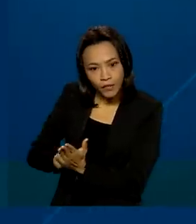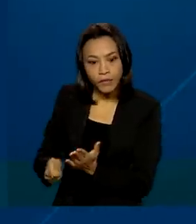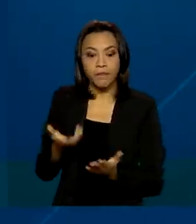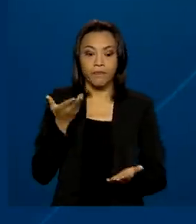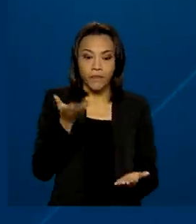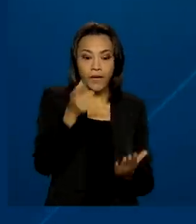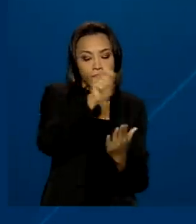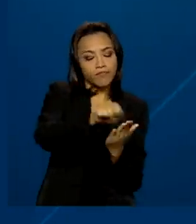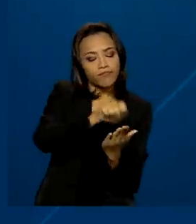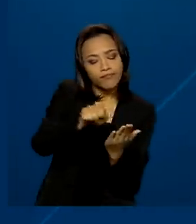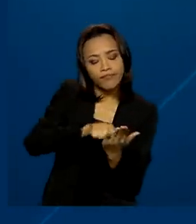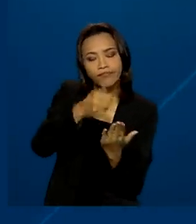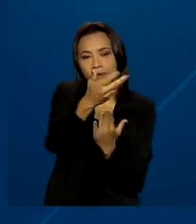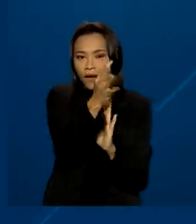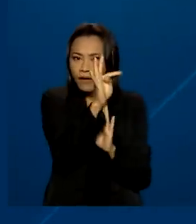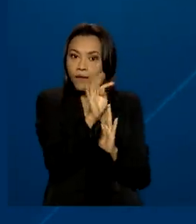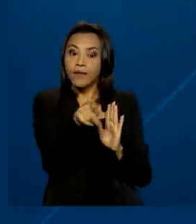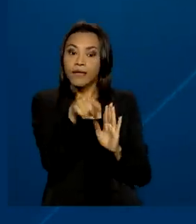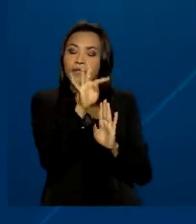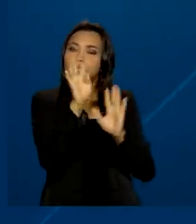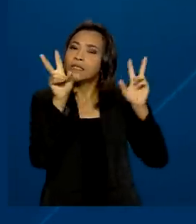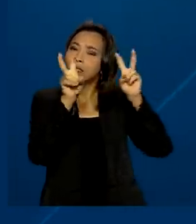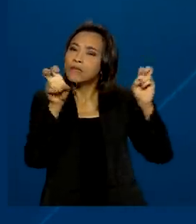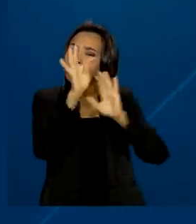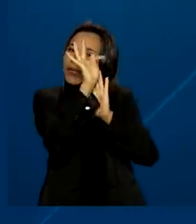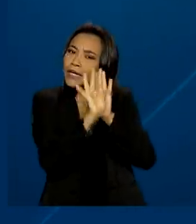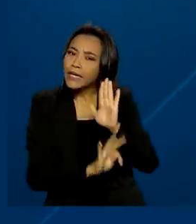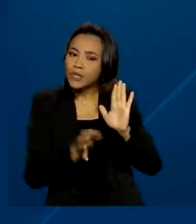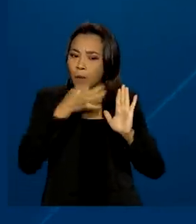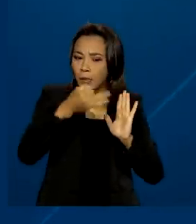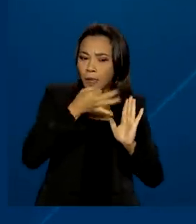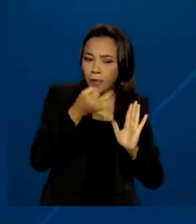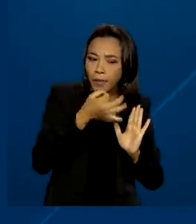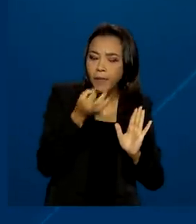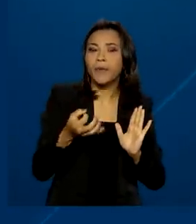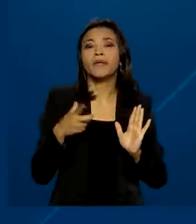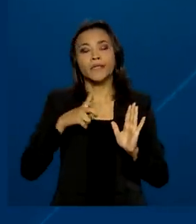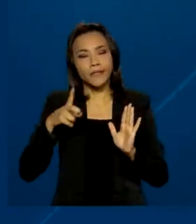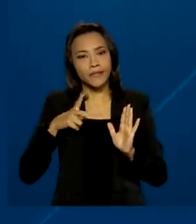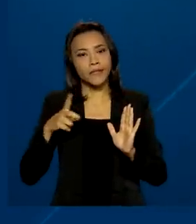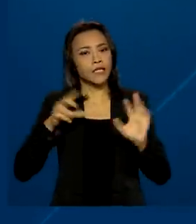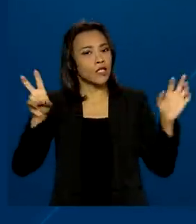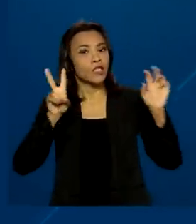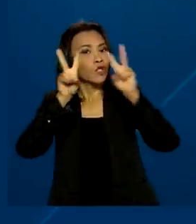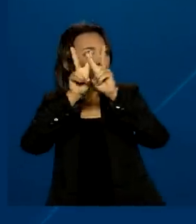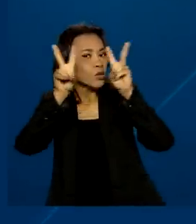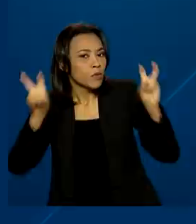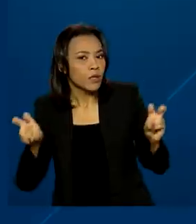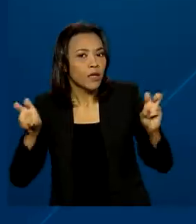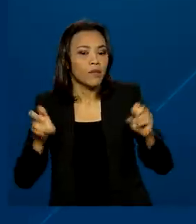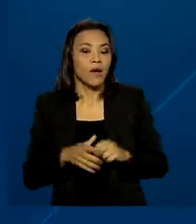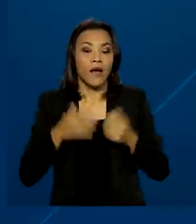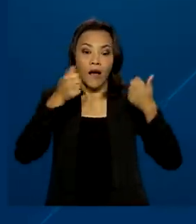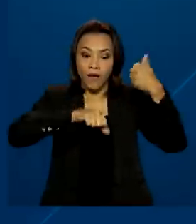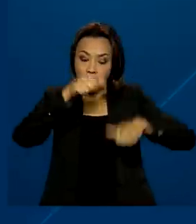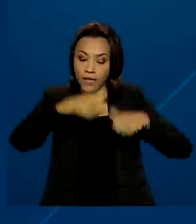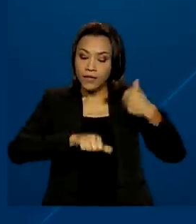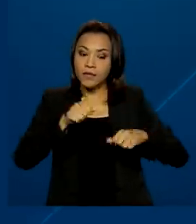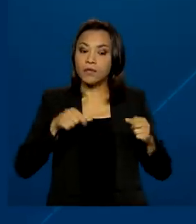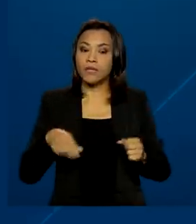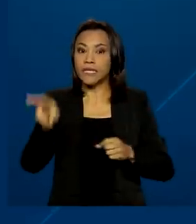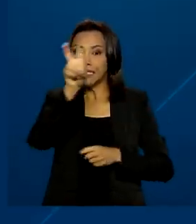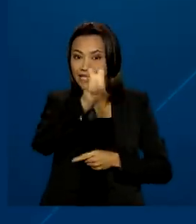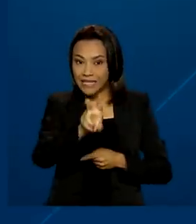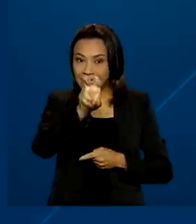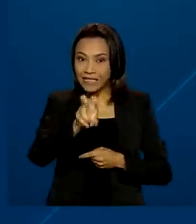os estudantes devem escrever um texto do tipo dissertativo e nele defender um ponto de vista sobre o tema indicado. A avaliação se baseia